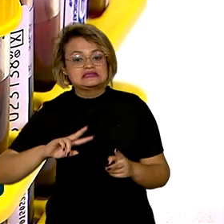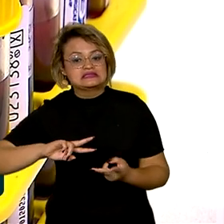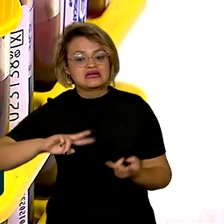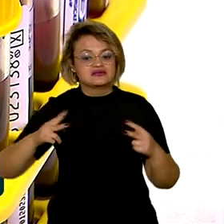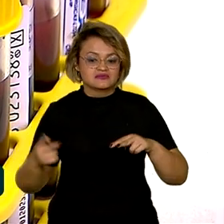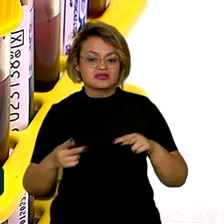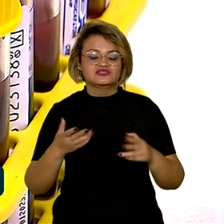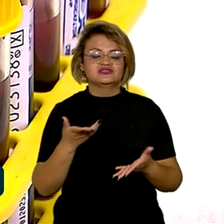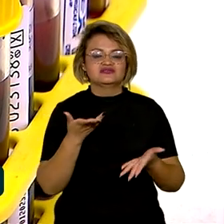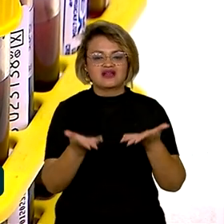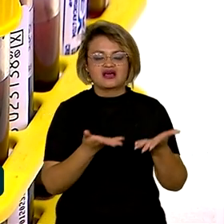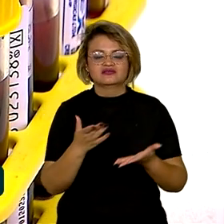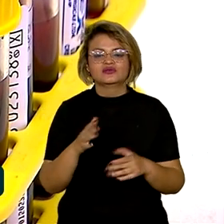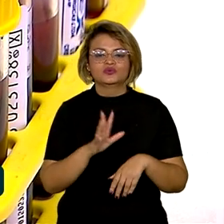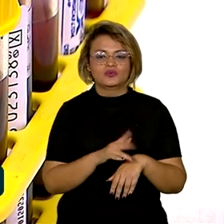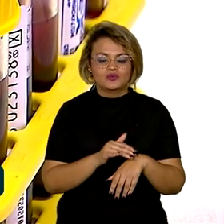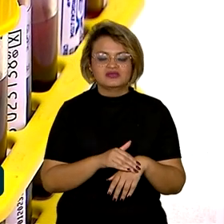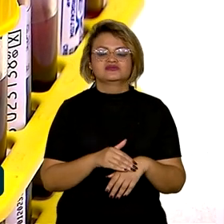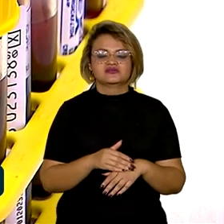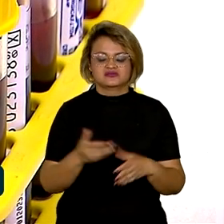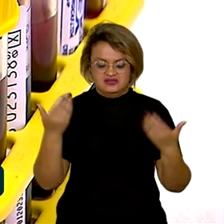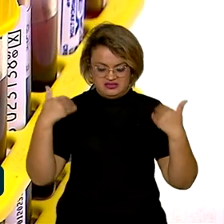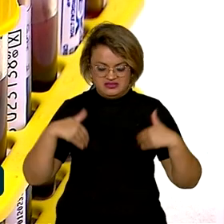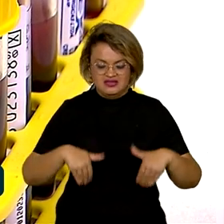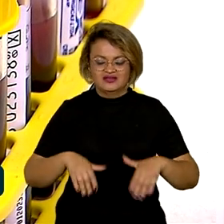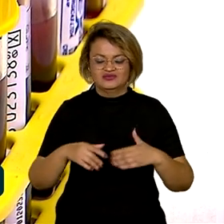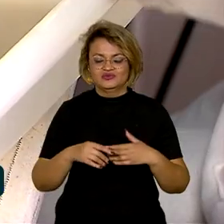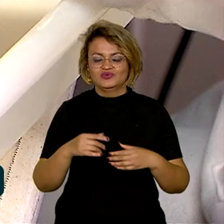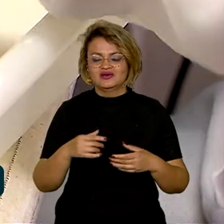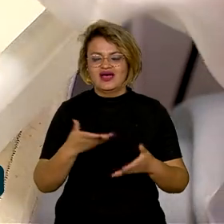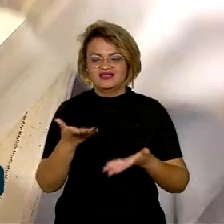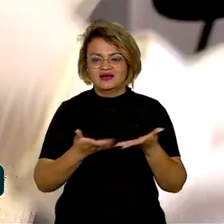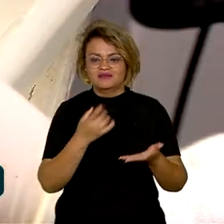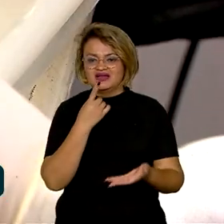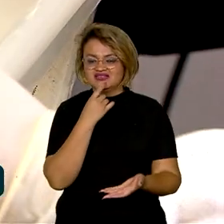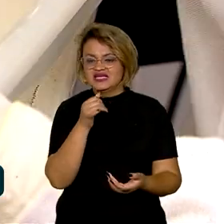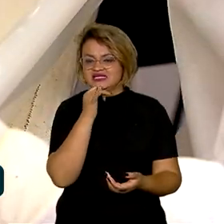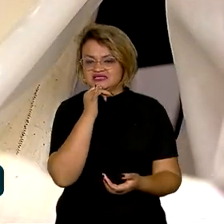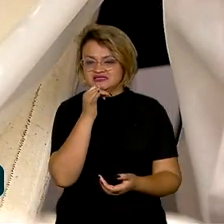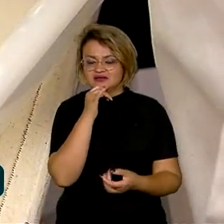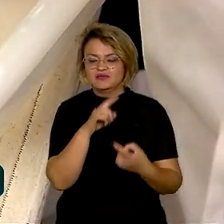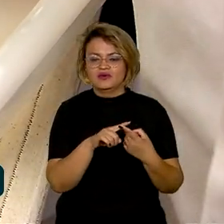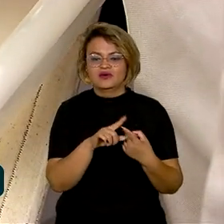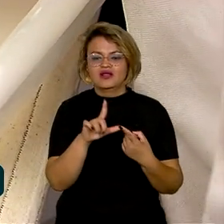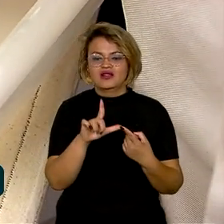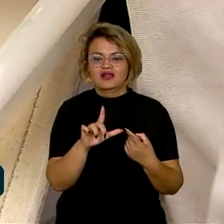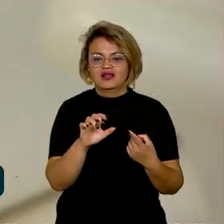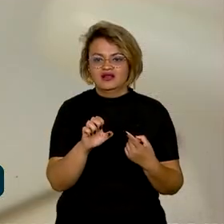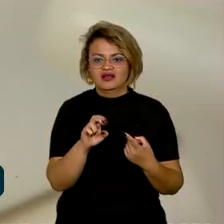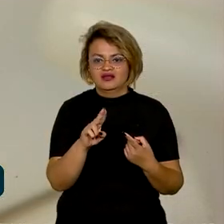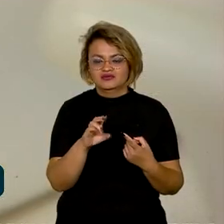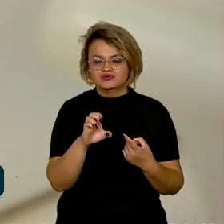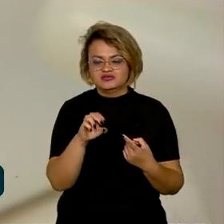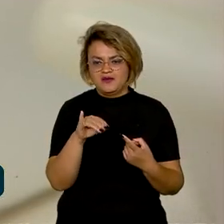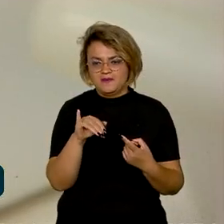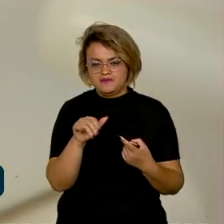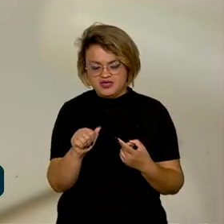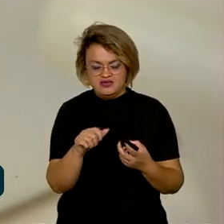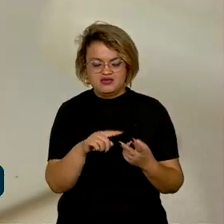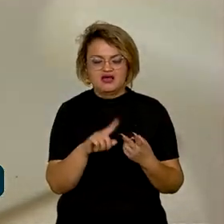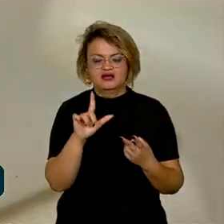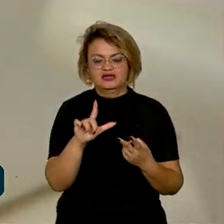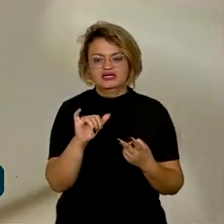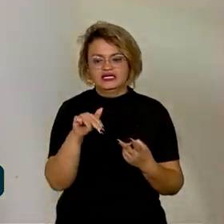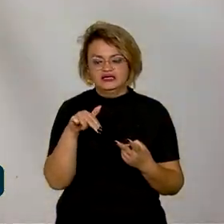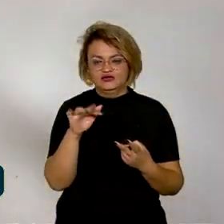é para tratar de doenças que afetam as células do sangue, como as leucemias e os linfomas, e se dá com